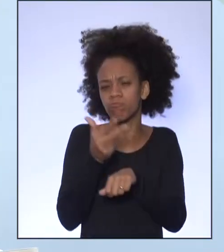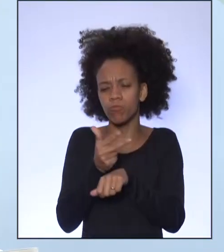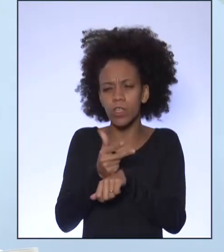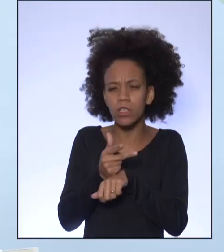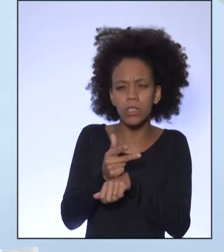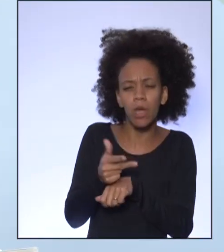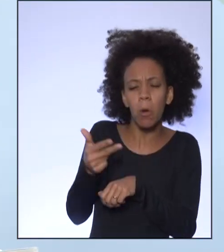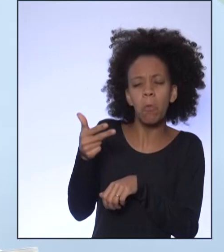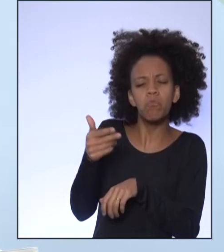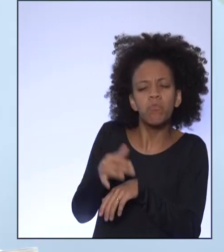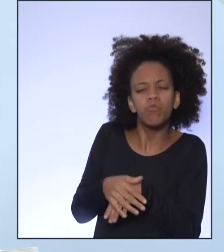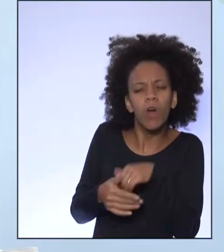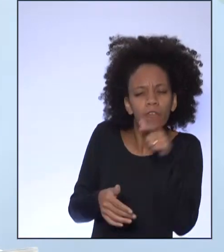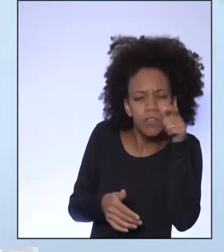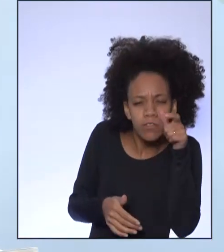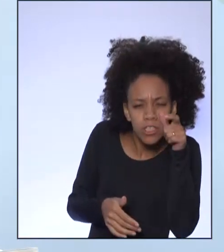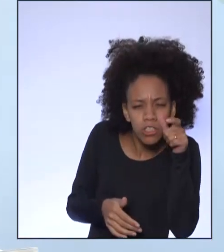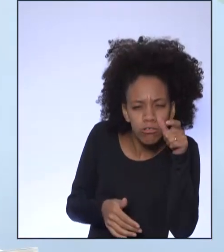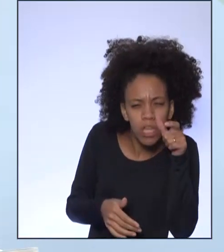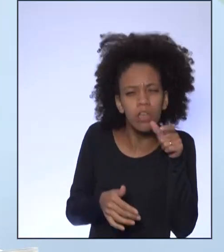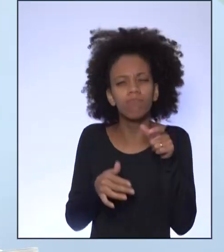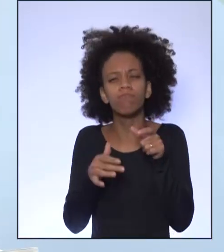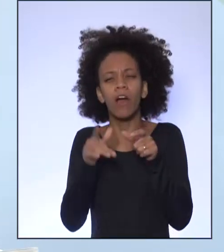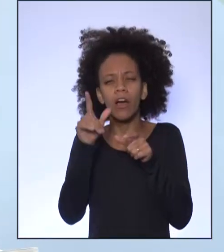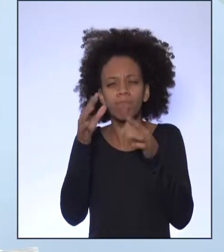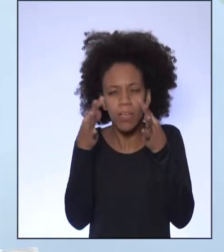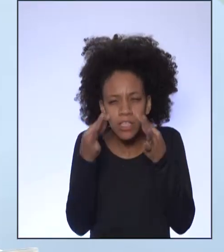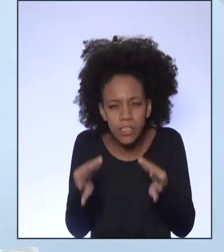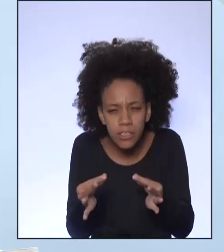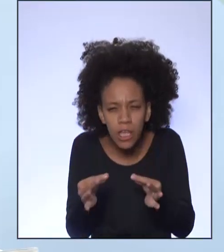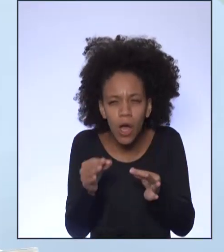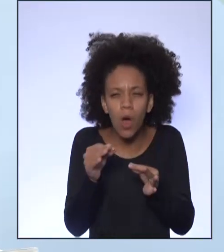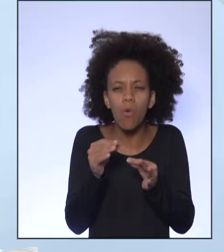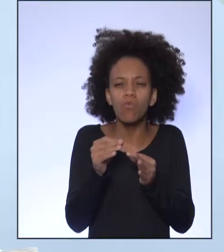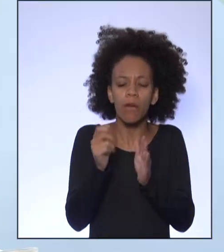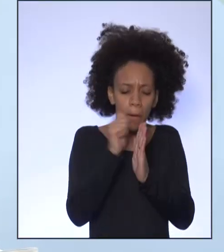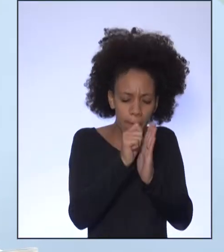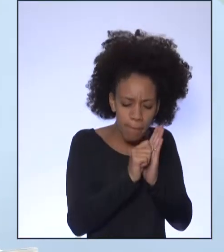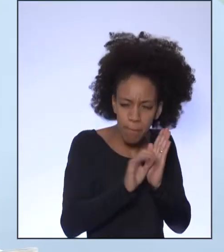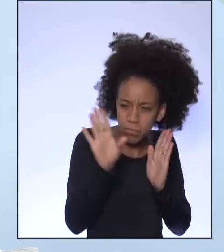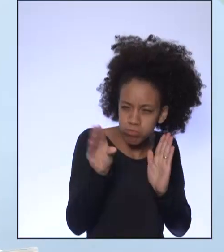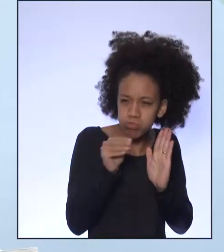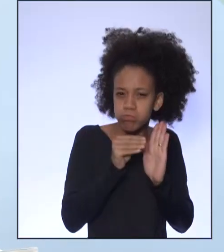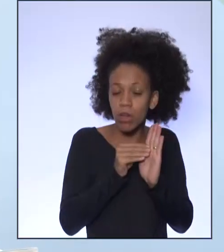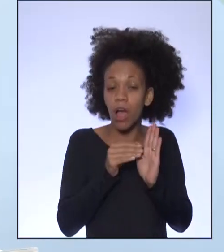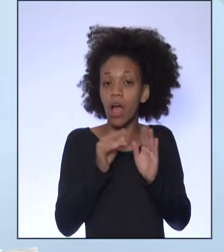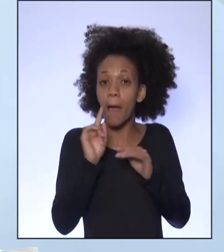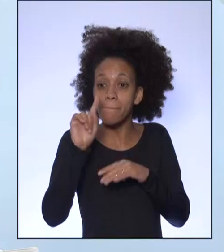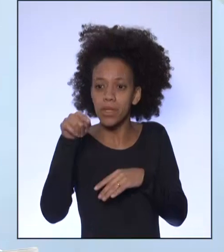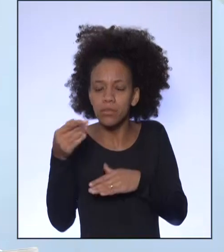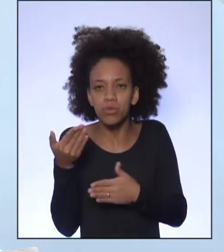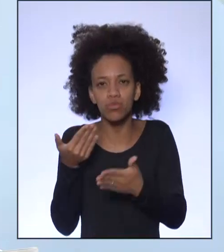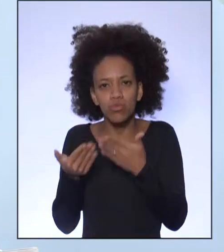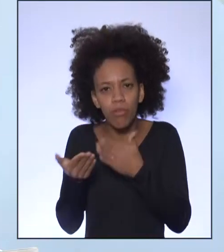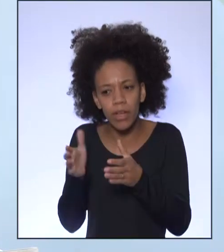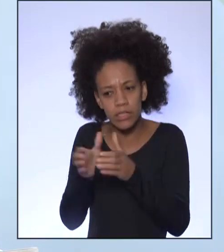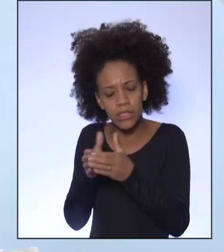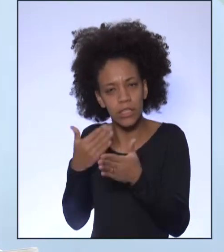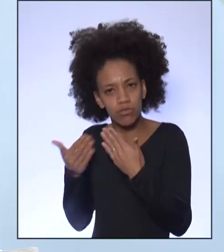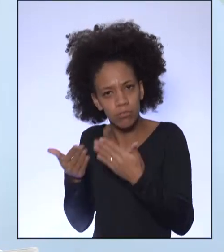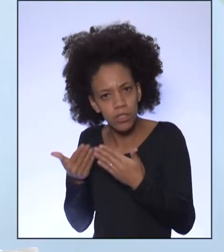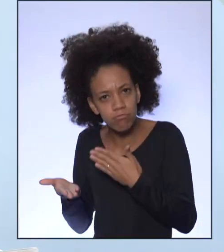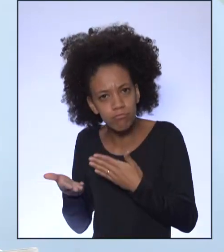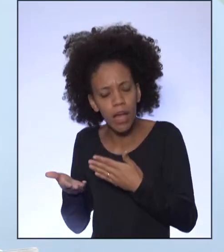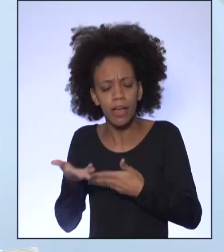os conhecimentos, os aprendizados, para que depois a gente converse na interação e que você também